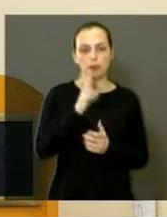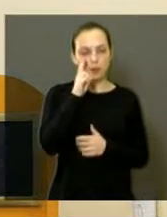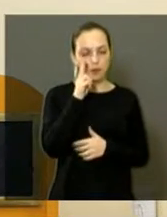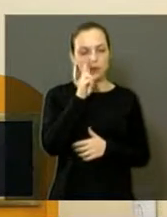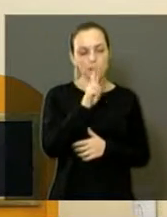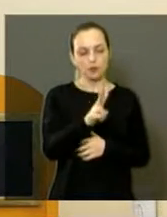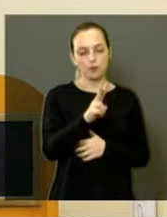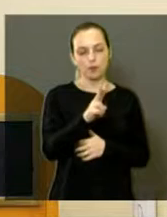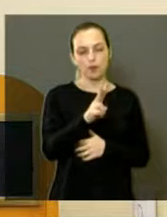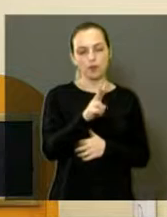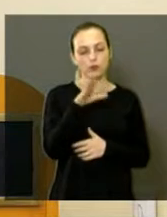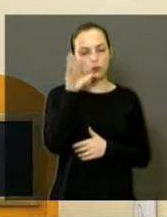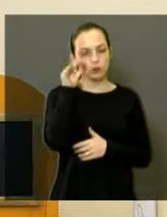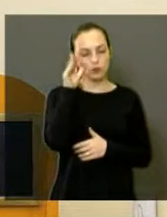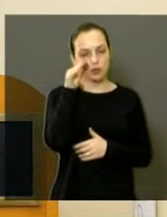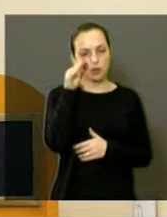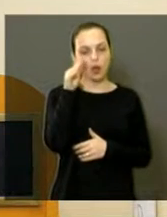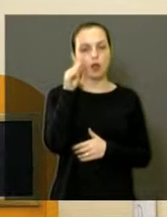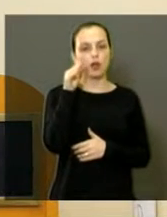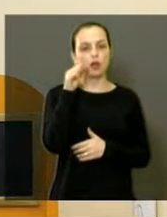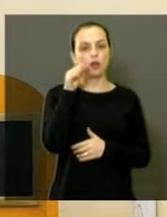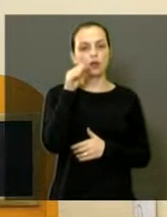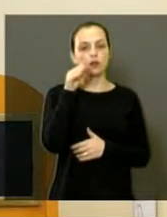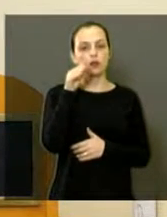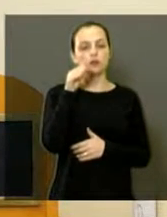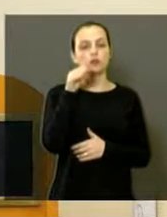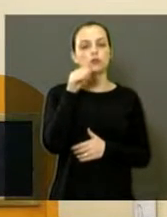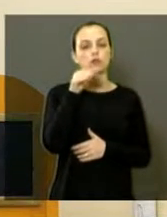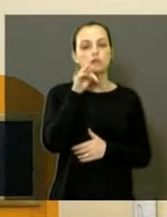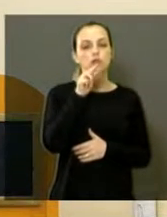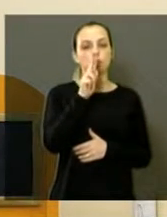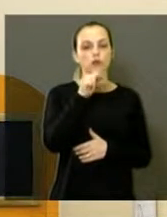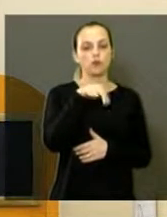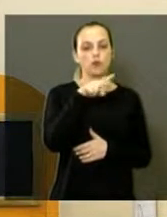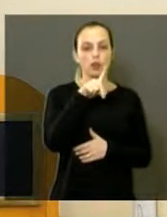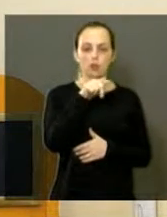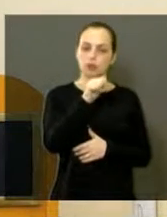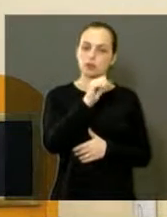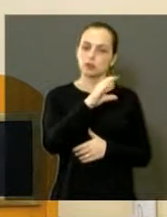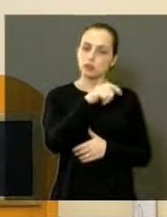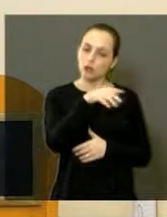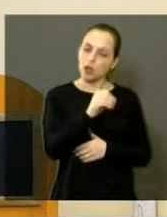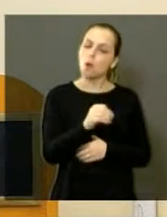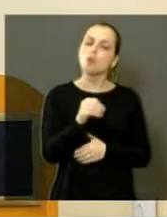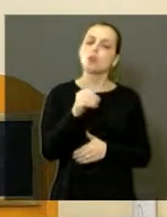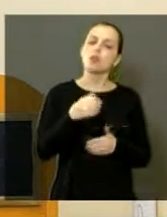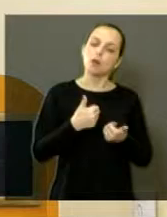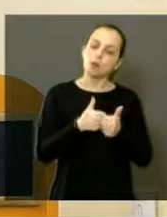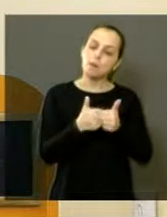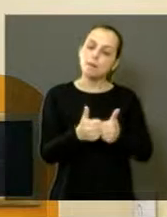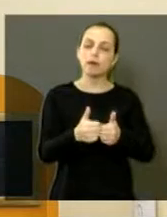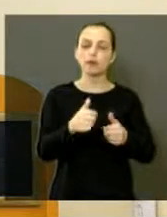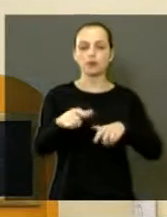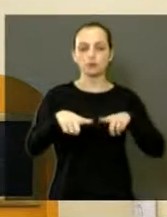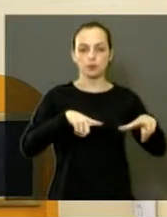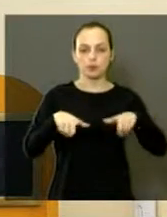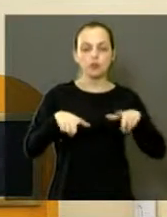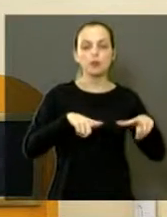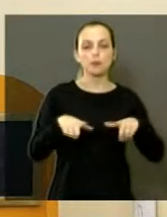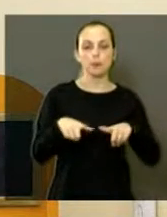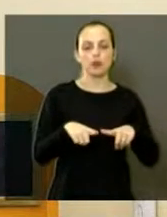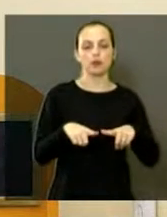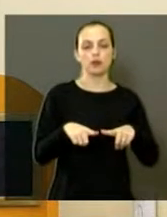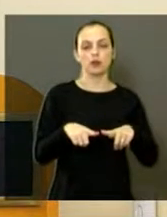aqui da fundação. De fato, a gente acompanha o trabalho deles. É um trabalho